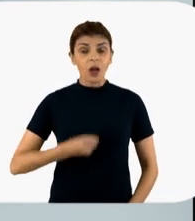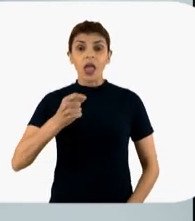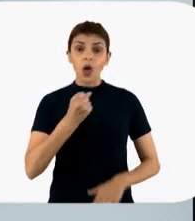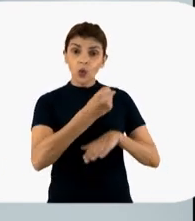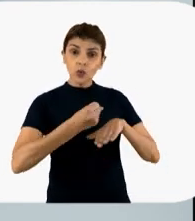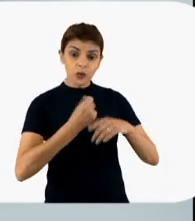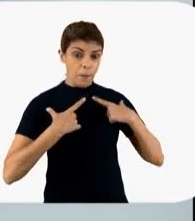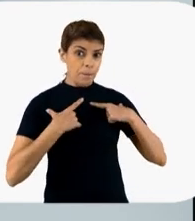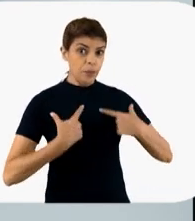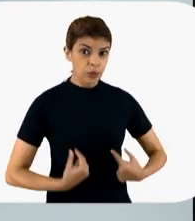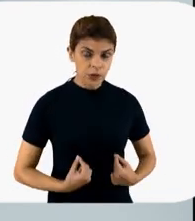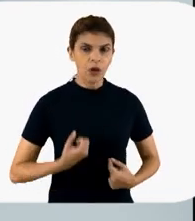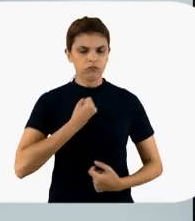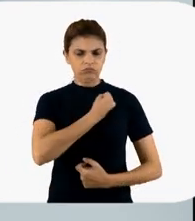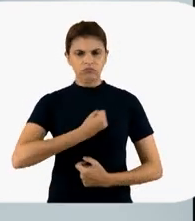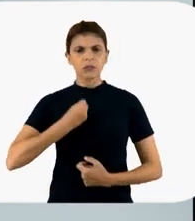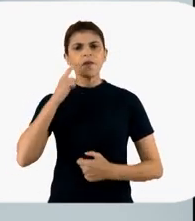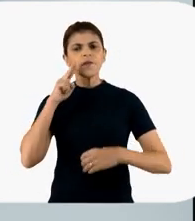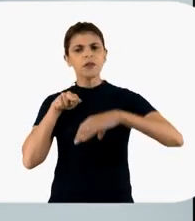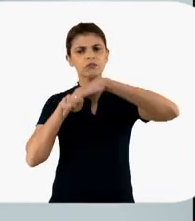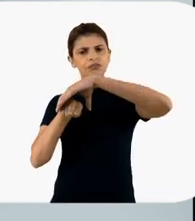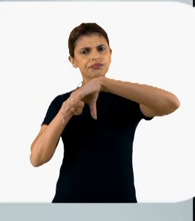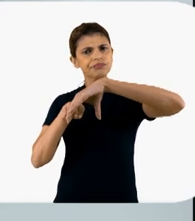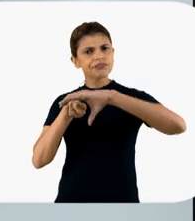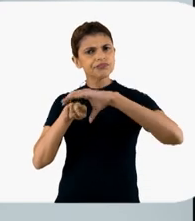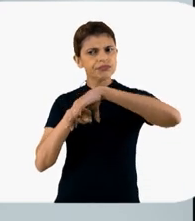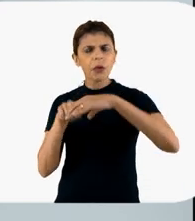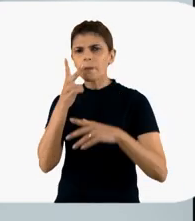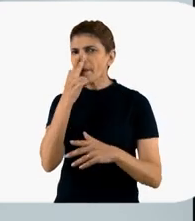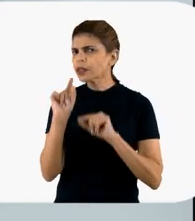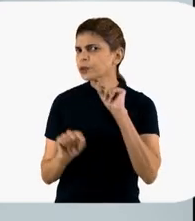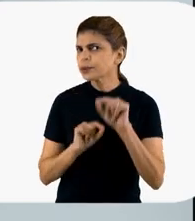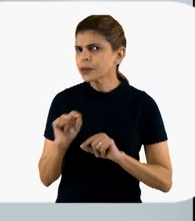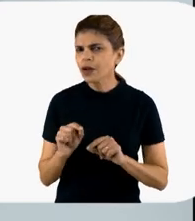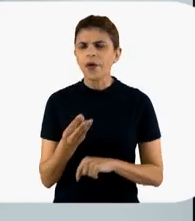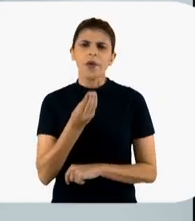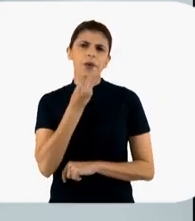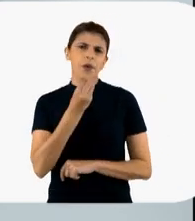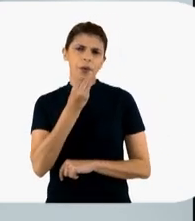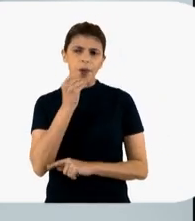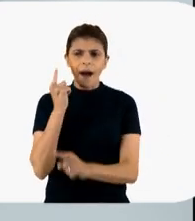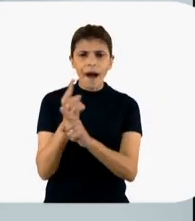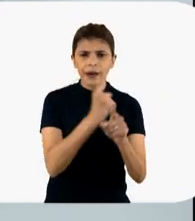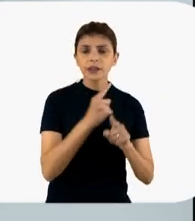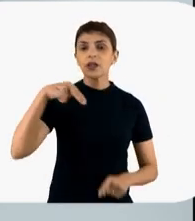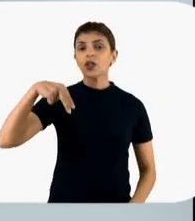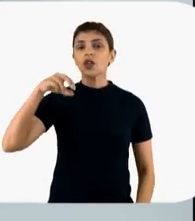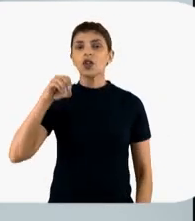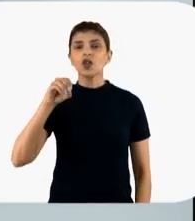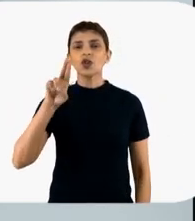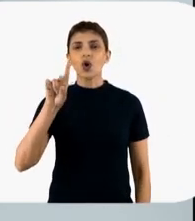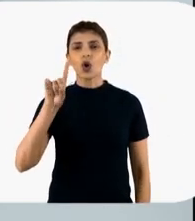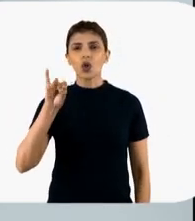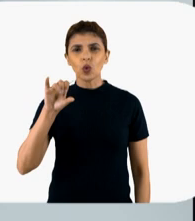O que aparece? É uma espécie de hepatização do tecido interrogar? São tão óbvios os achados